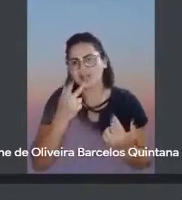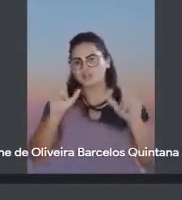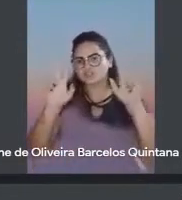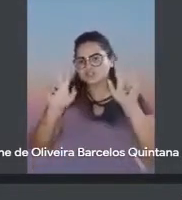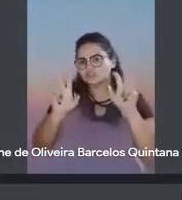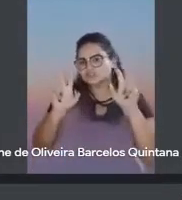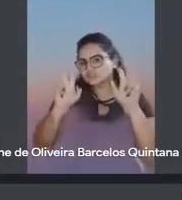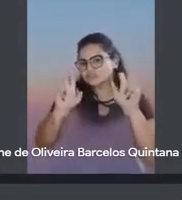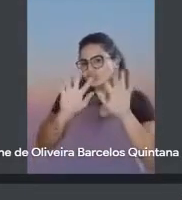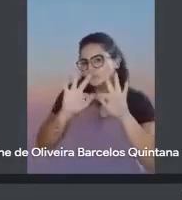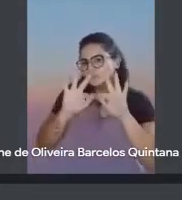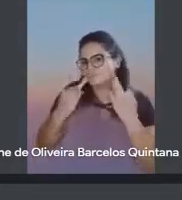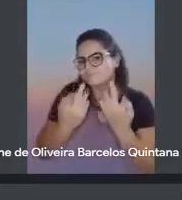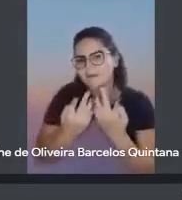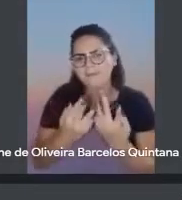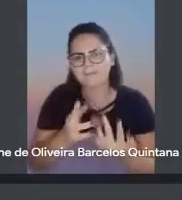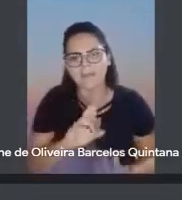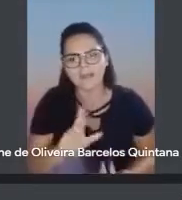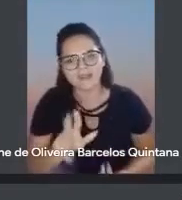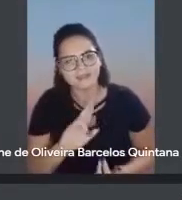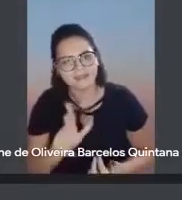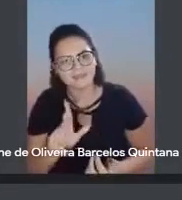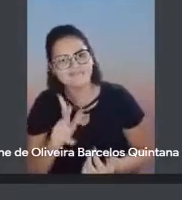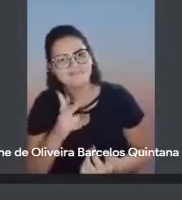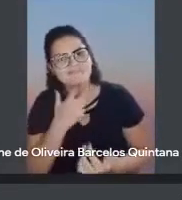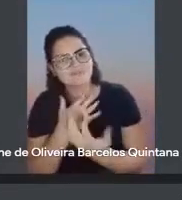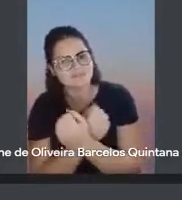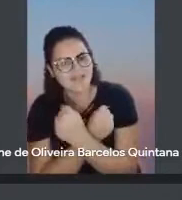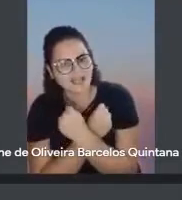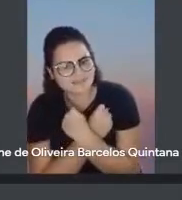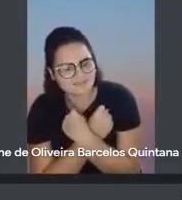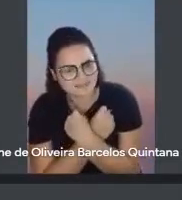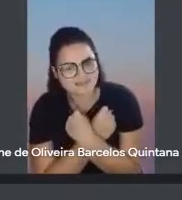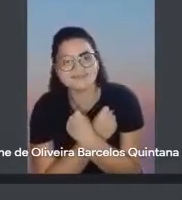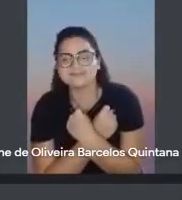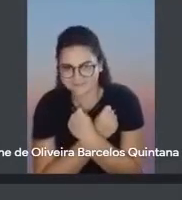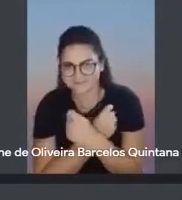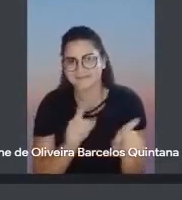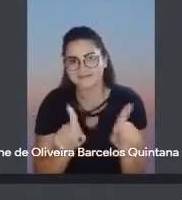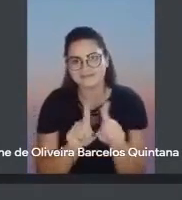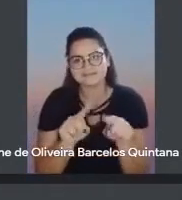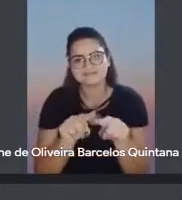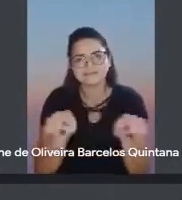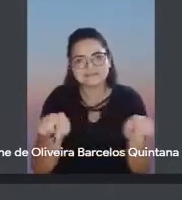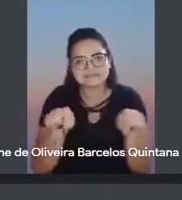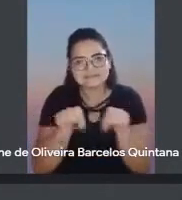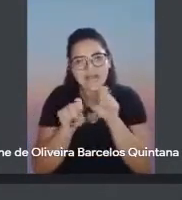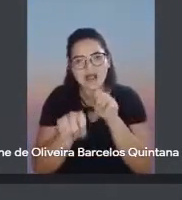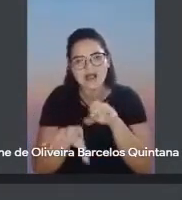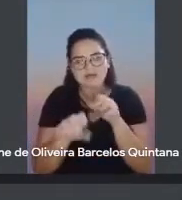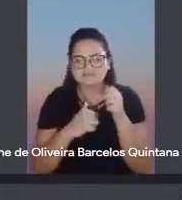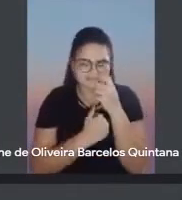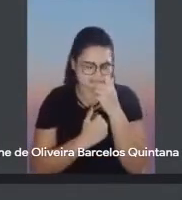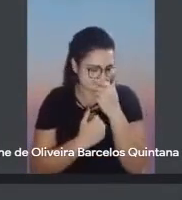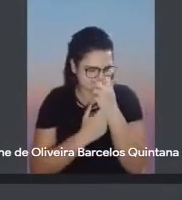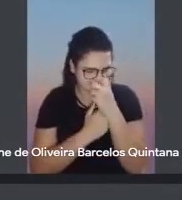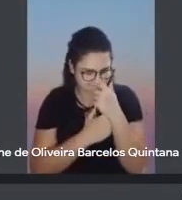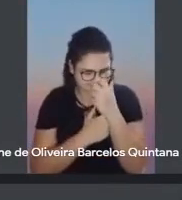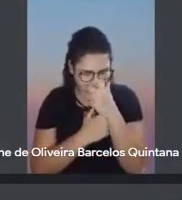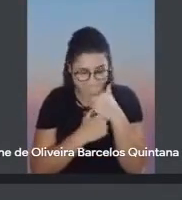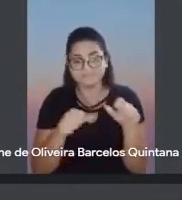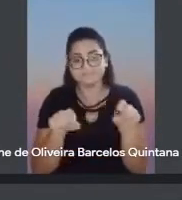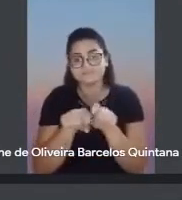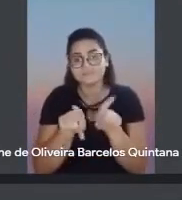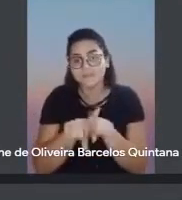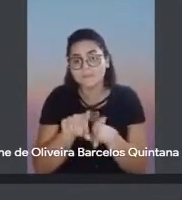mesmo, porque... Sabe aquela coisa de pegar, dar vontade de abraçar? Aliás, eu estou com muita saudade. Na sala de aula, a Regina também está, eu sei que está. O Noilton